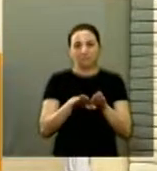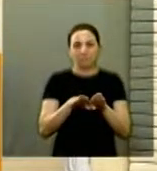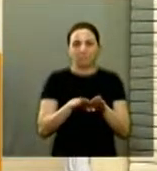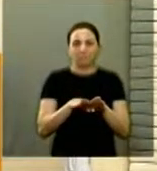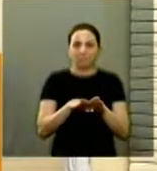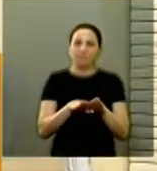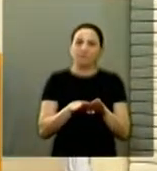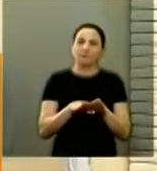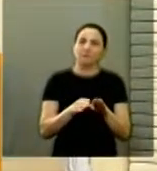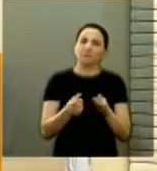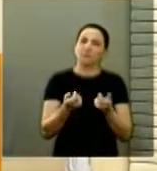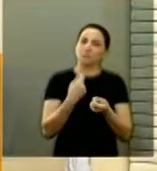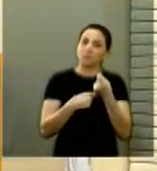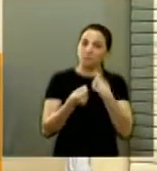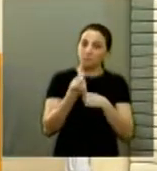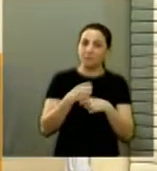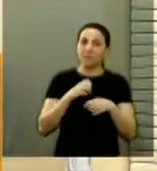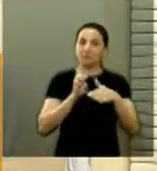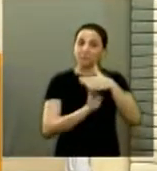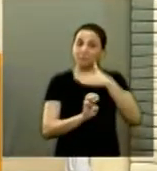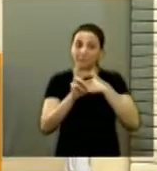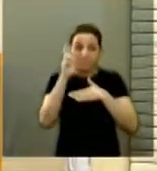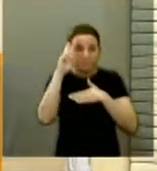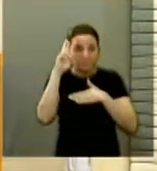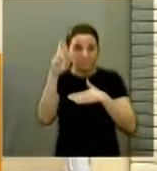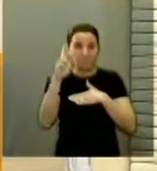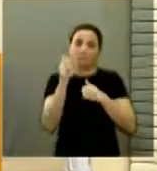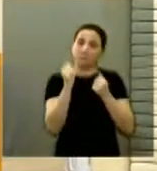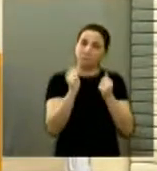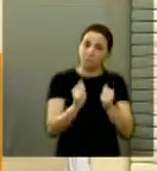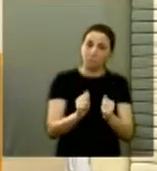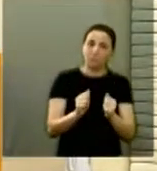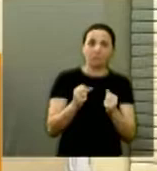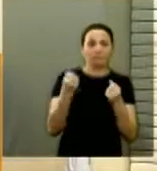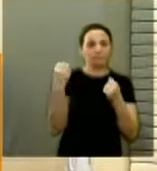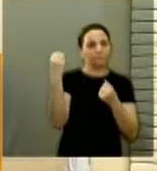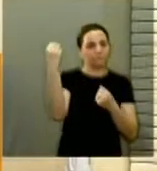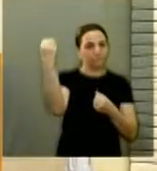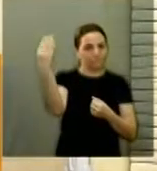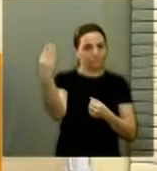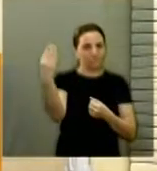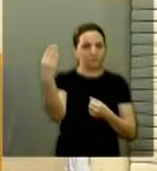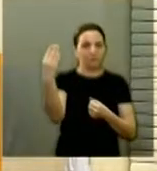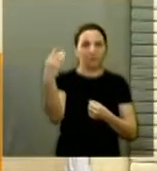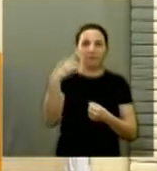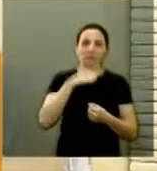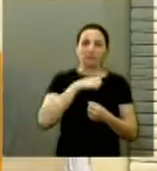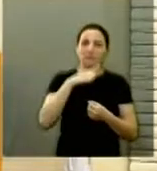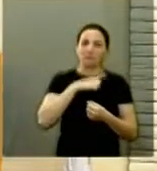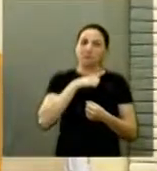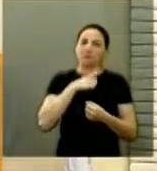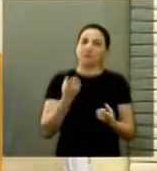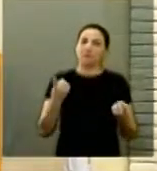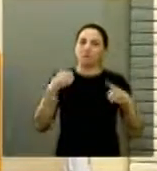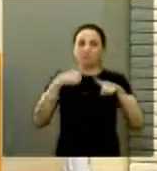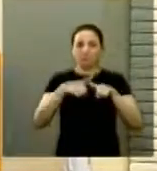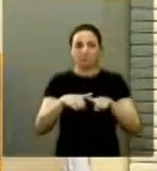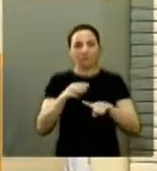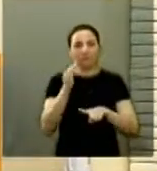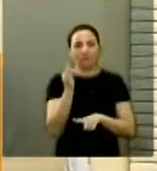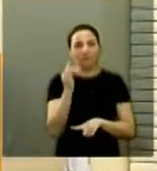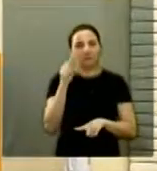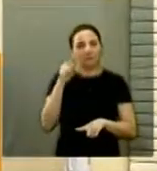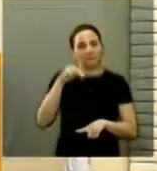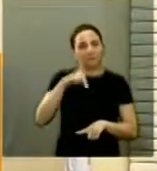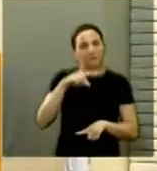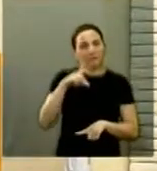comércio, o pessoal empresário, para que elas possam viajar em um grande torneio que vai haver na Finlândia. Então